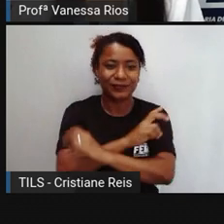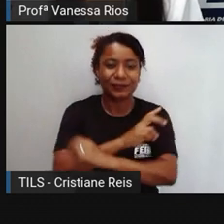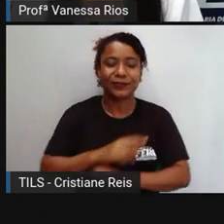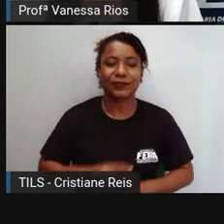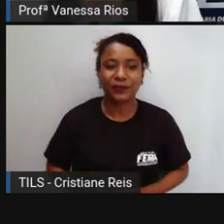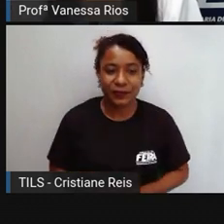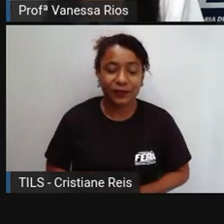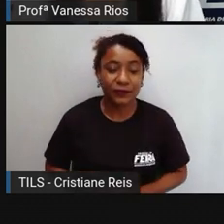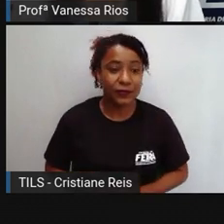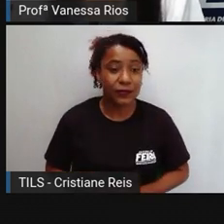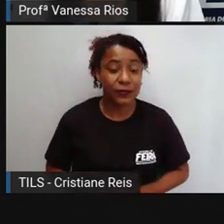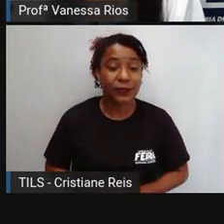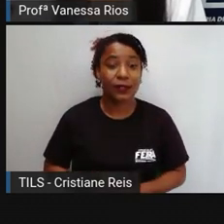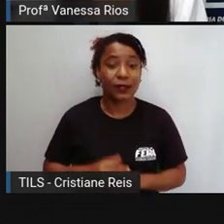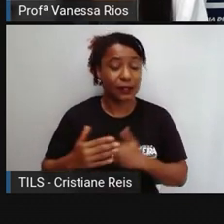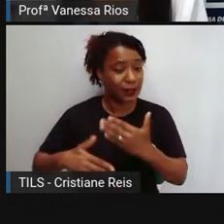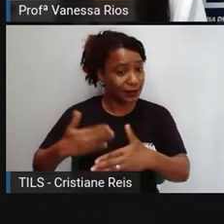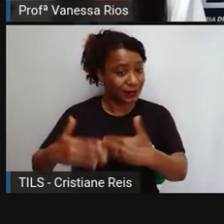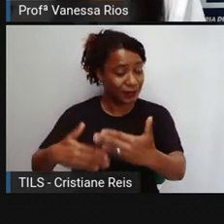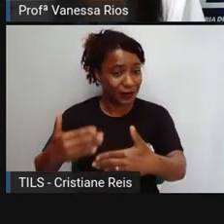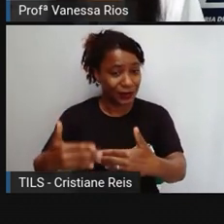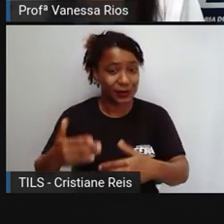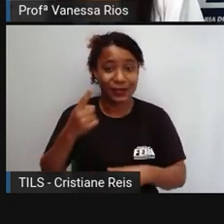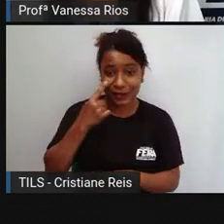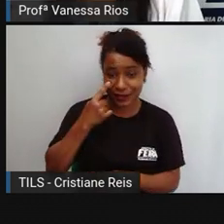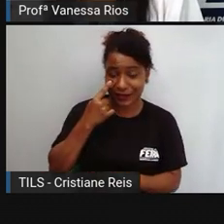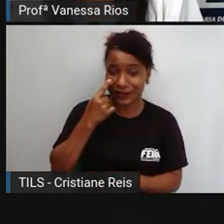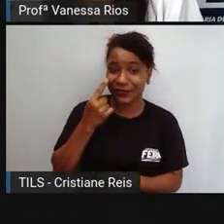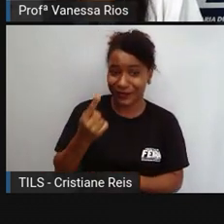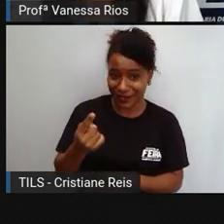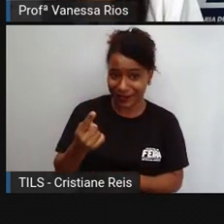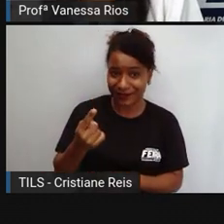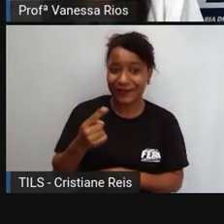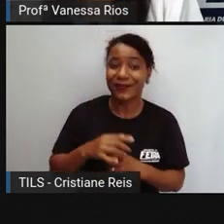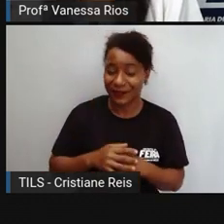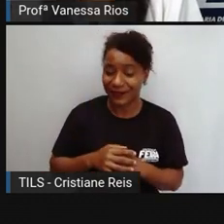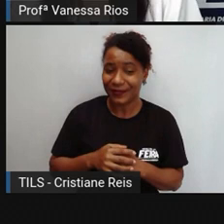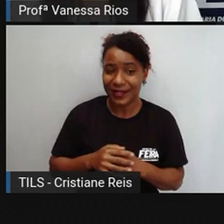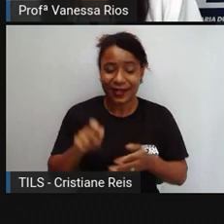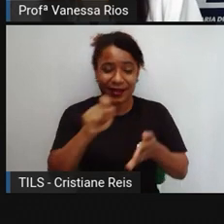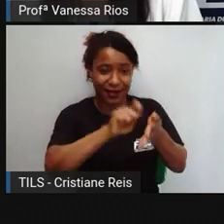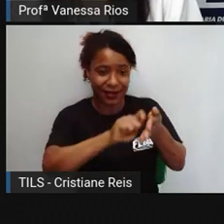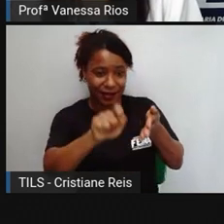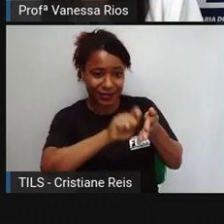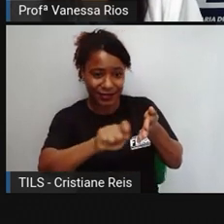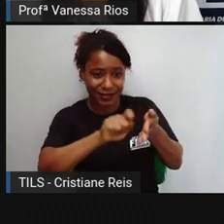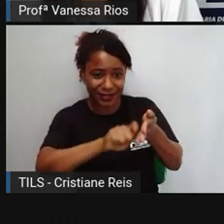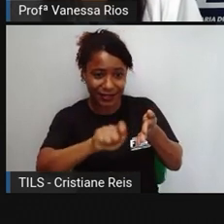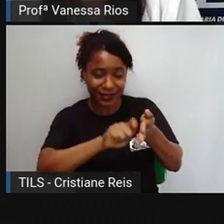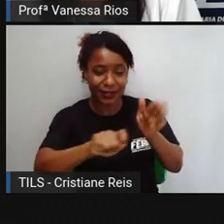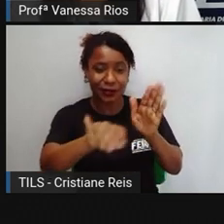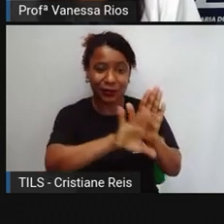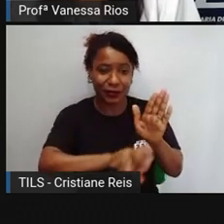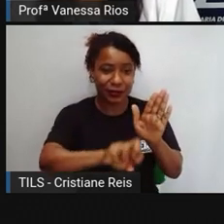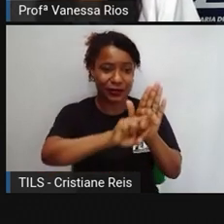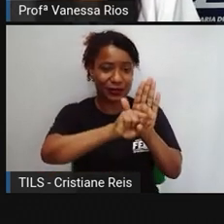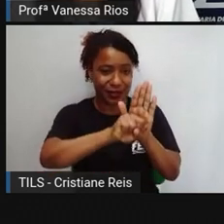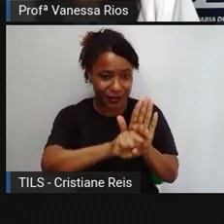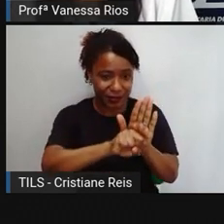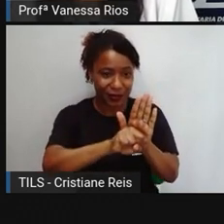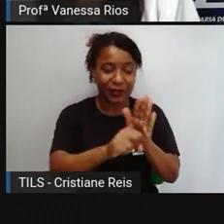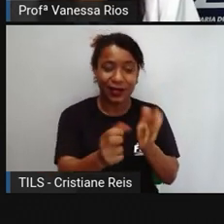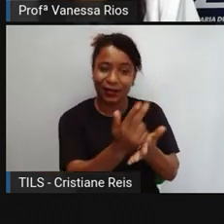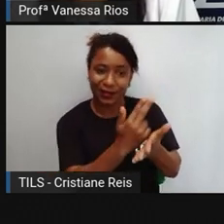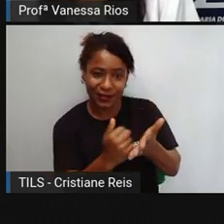E aí, quando a gente observa, né, esse tipo de escrita, utilizando os símbolos, utilizando as imagens, os